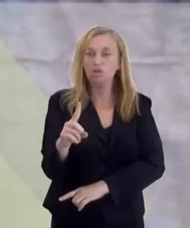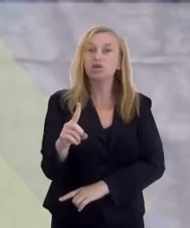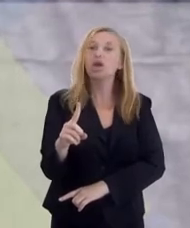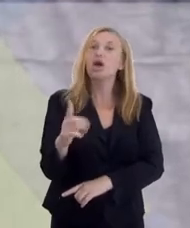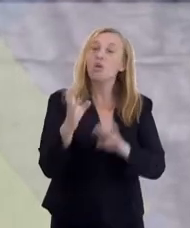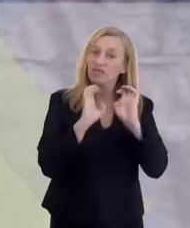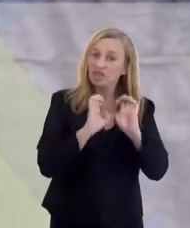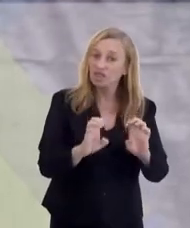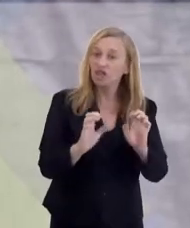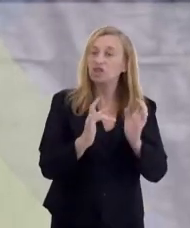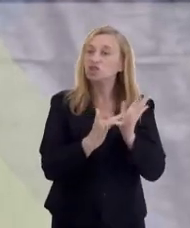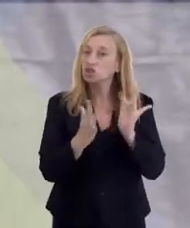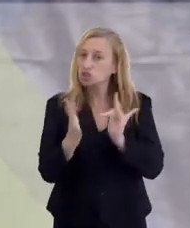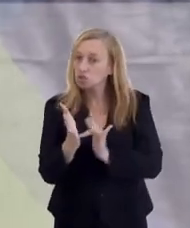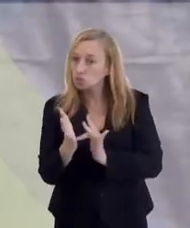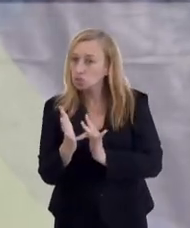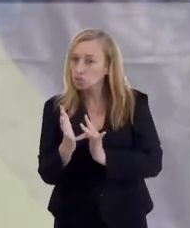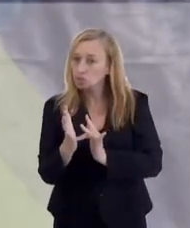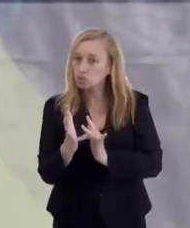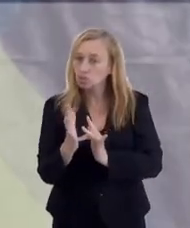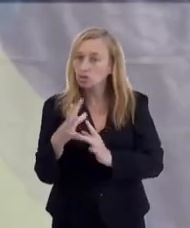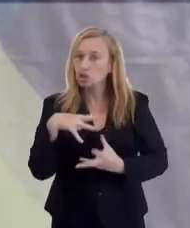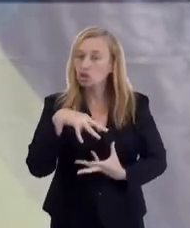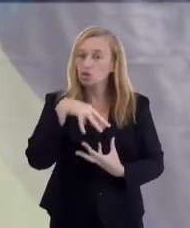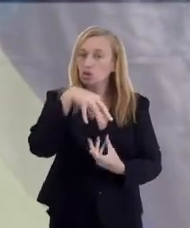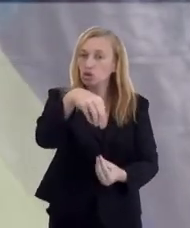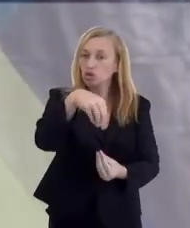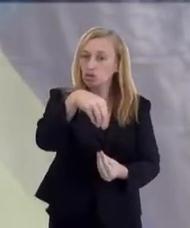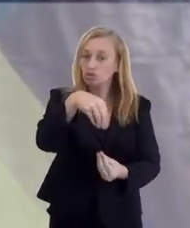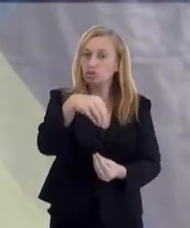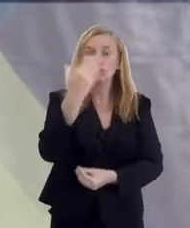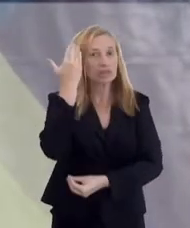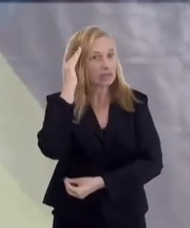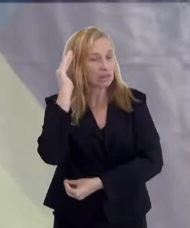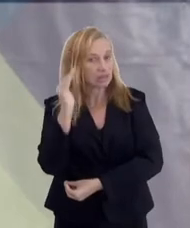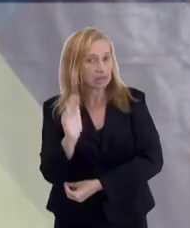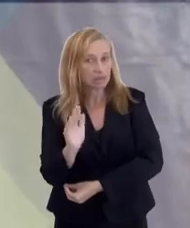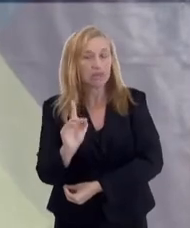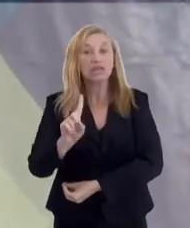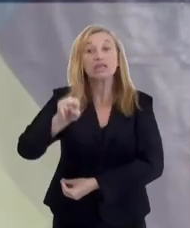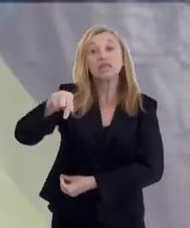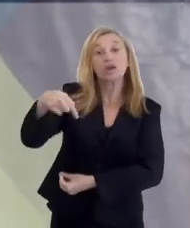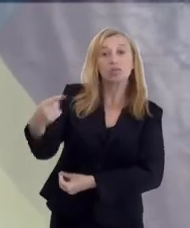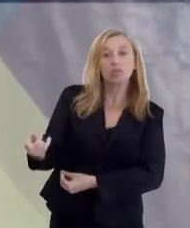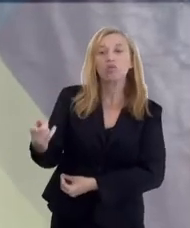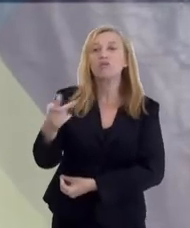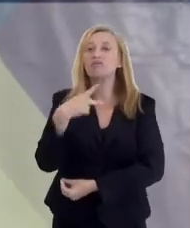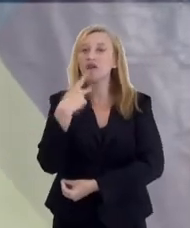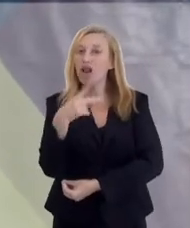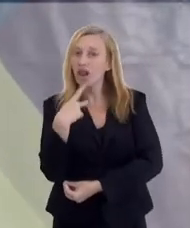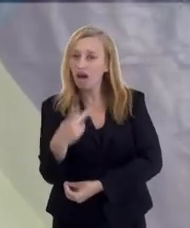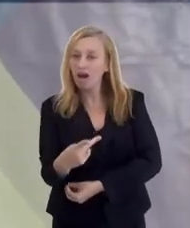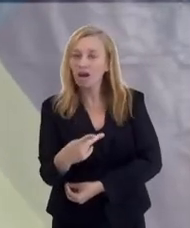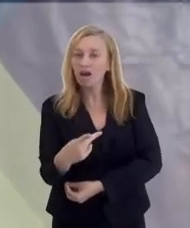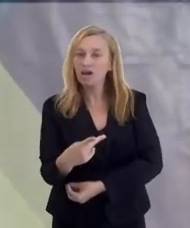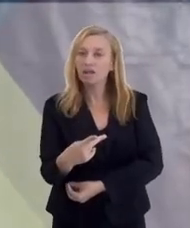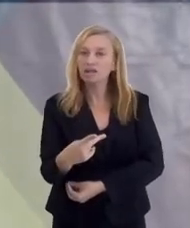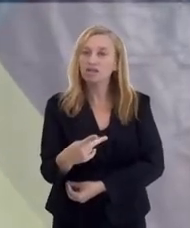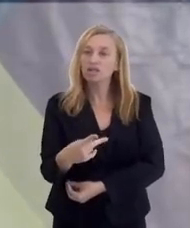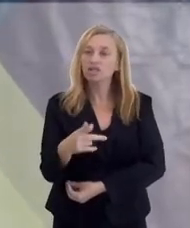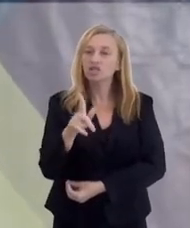Jesus à luz do que os Espíritos entendem. Depois ele vai falar